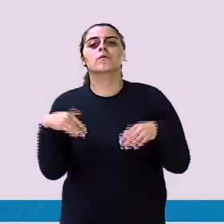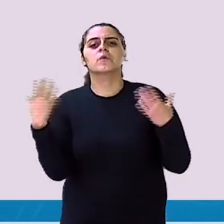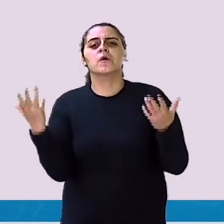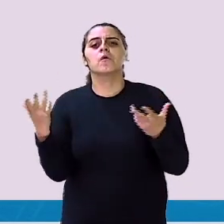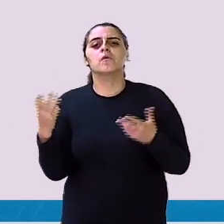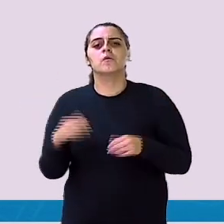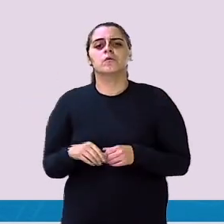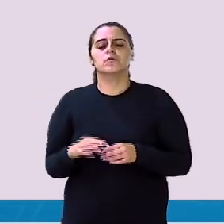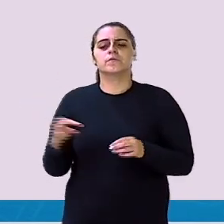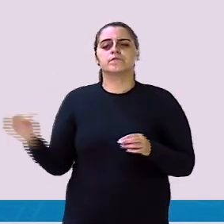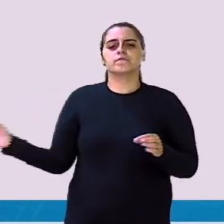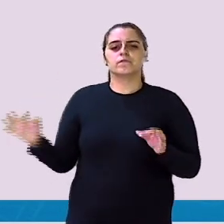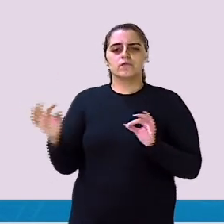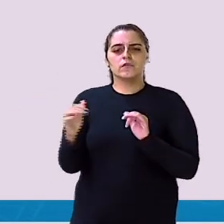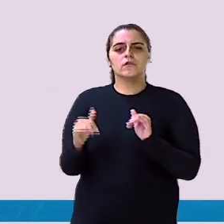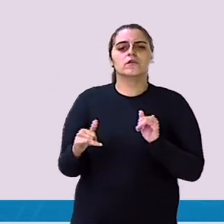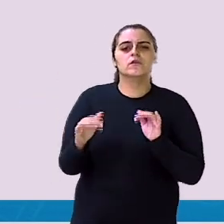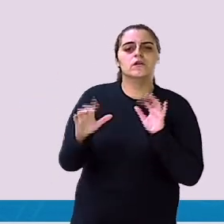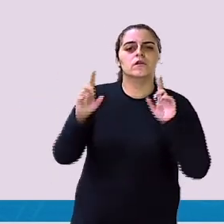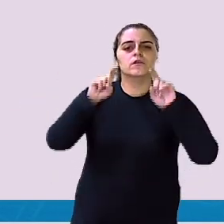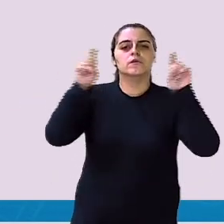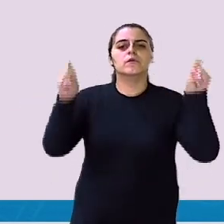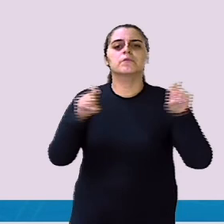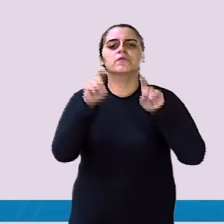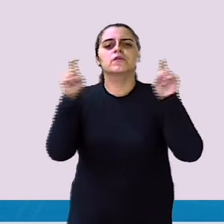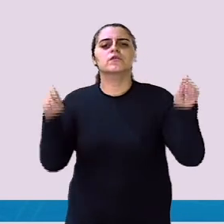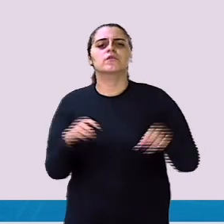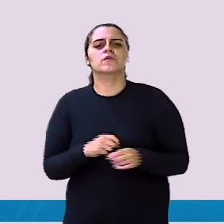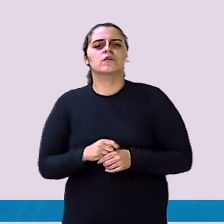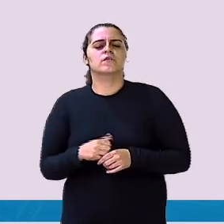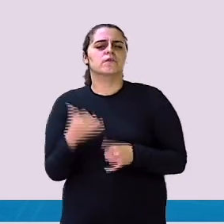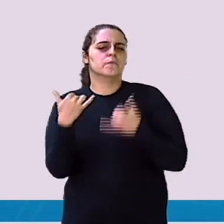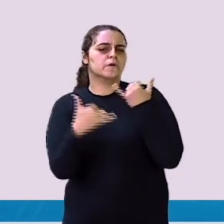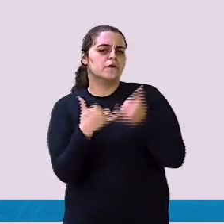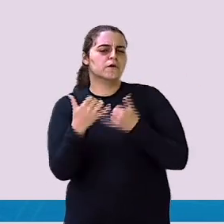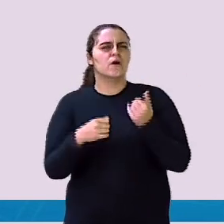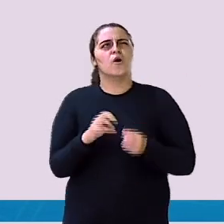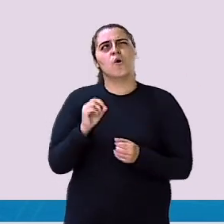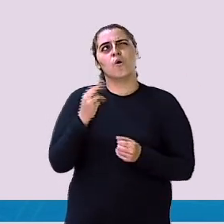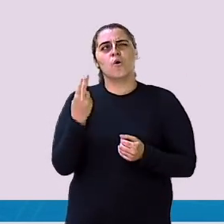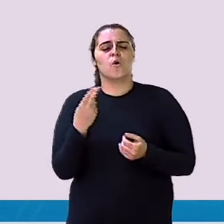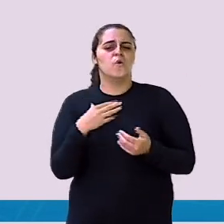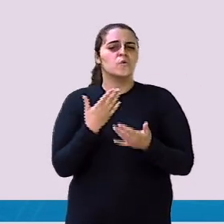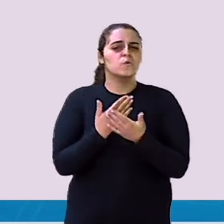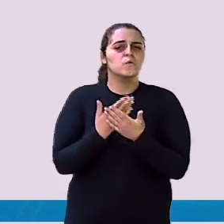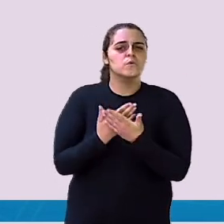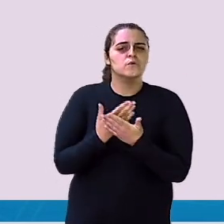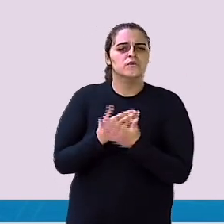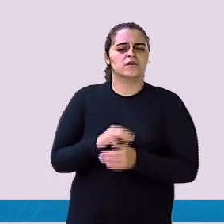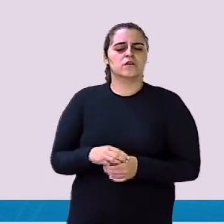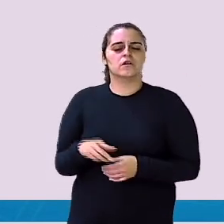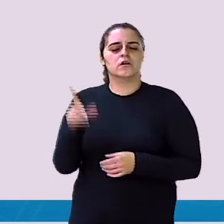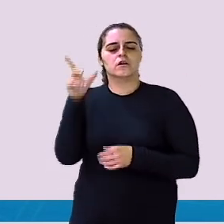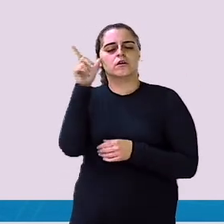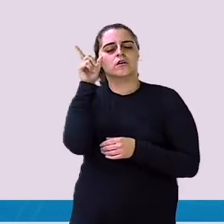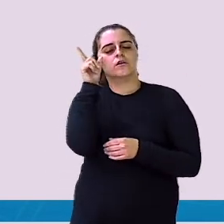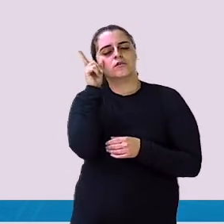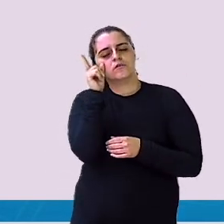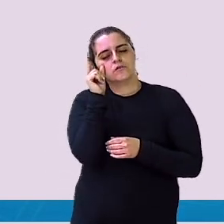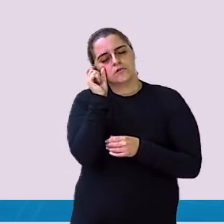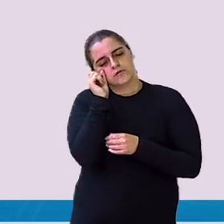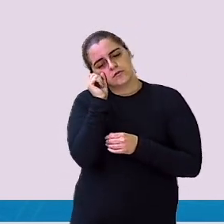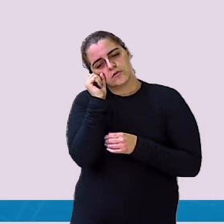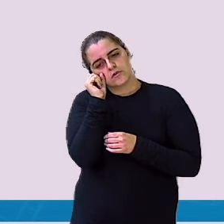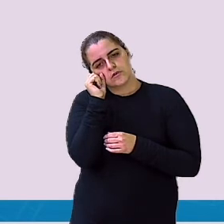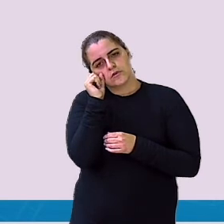coleguinha foi mexer no computador Foi estudar Ou tava jogando Pegou no sono E aquele computador E Ficou